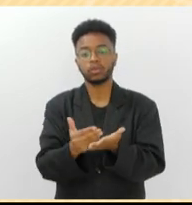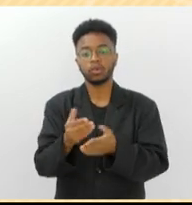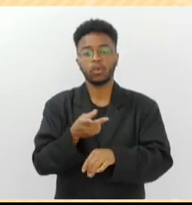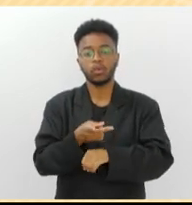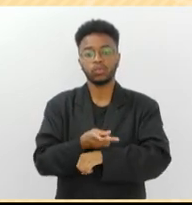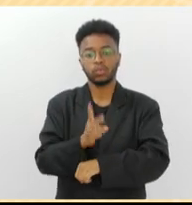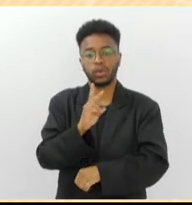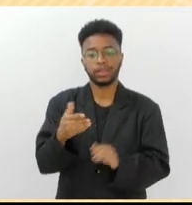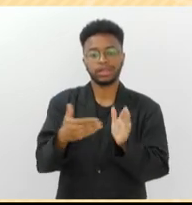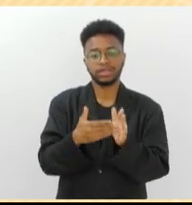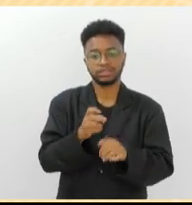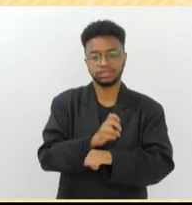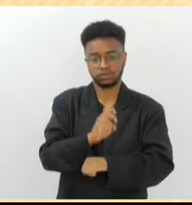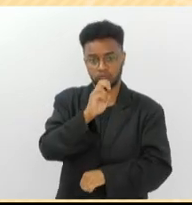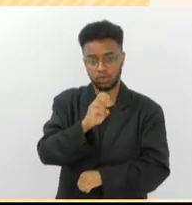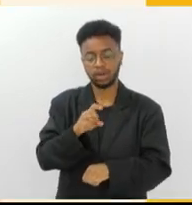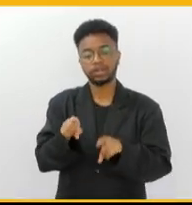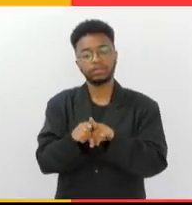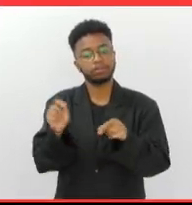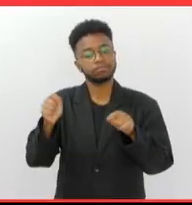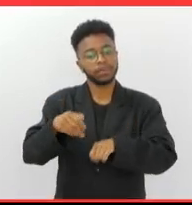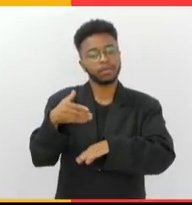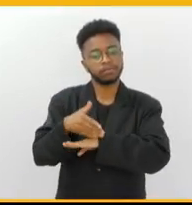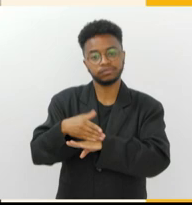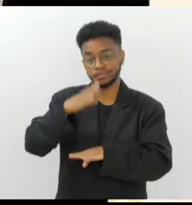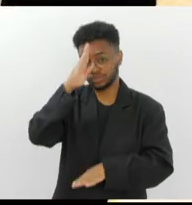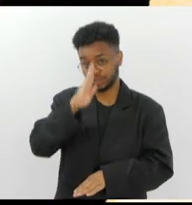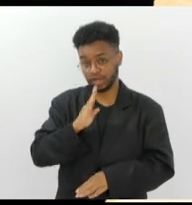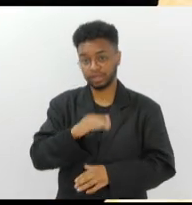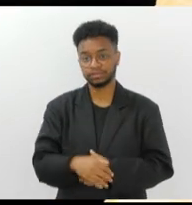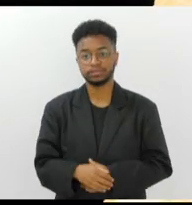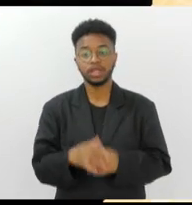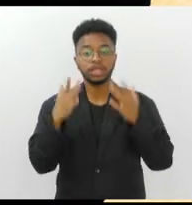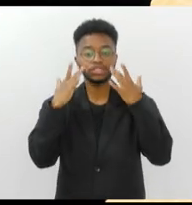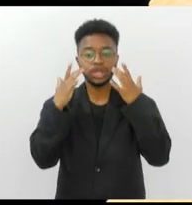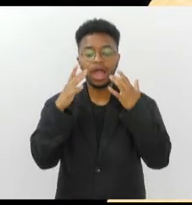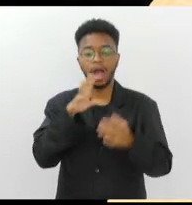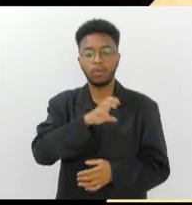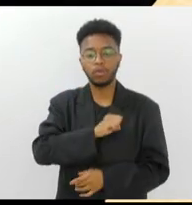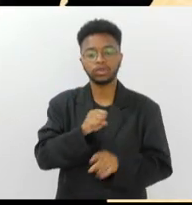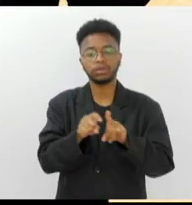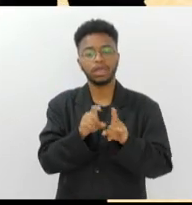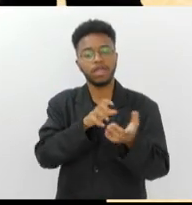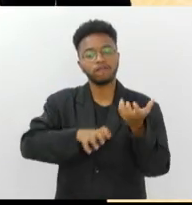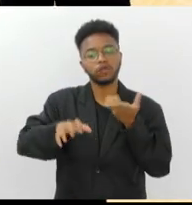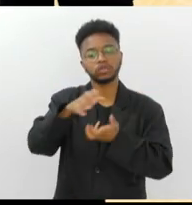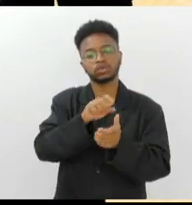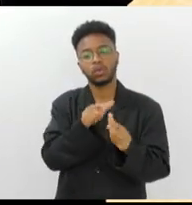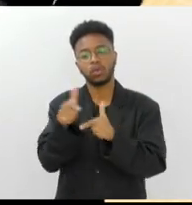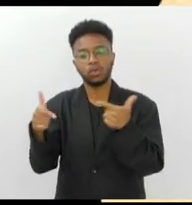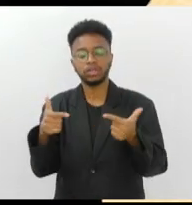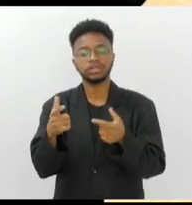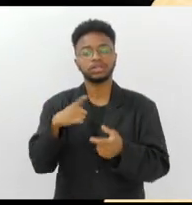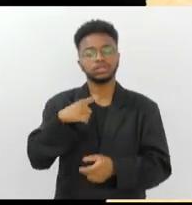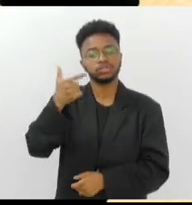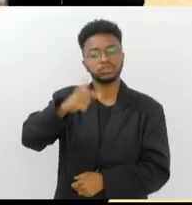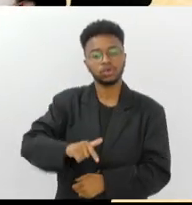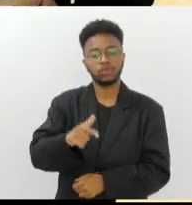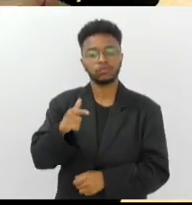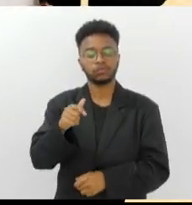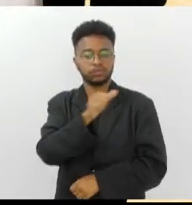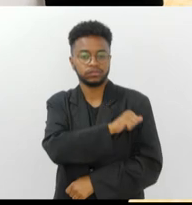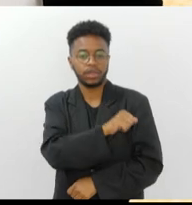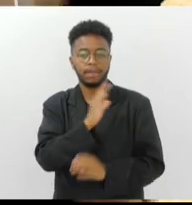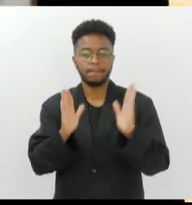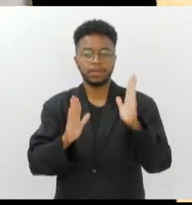às 5 da tarde e a participação é gratuita. A peça Amor e Outras Revoluções volta ao Rio de Janeiro para uma curta